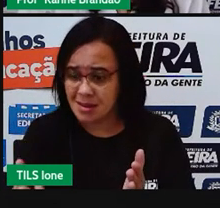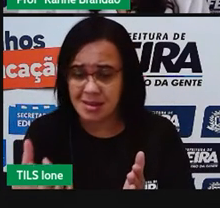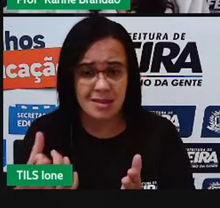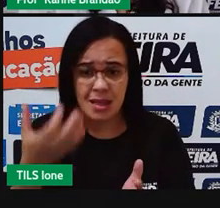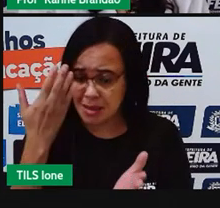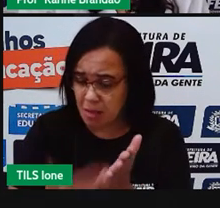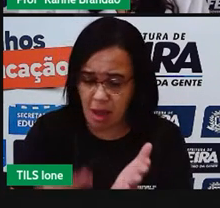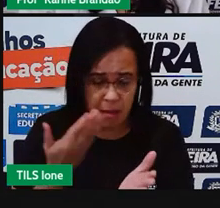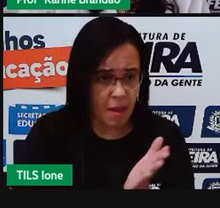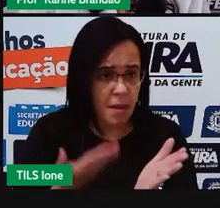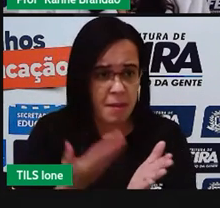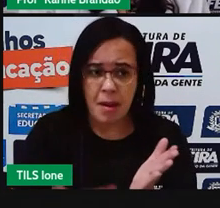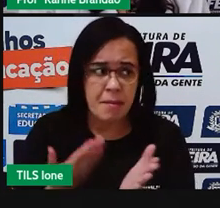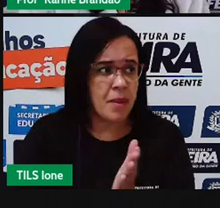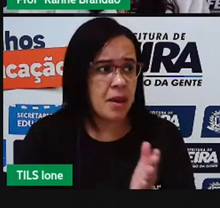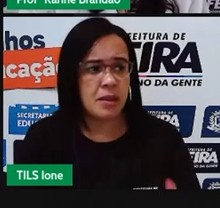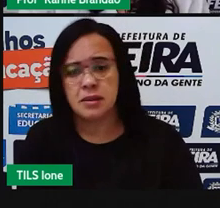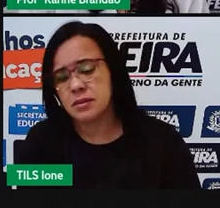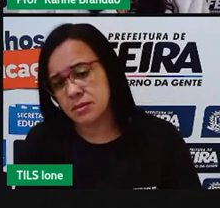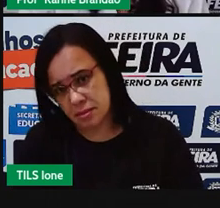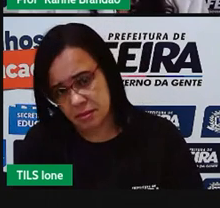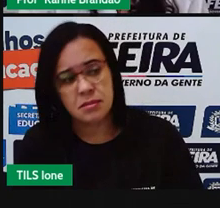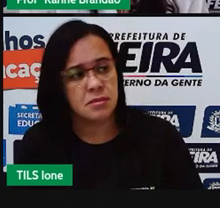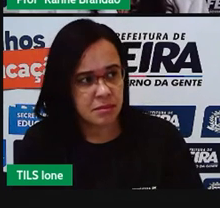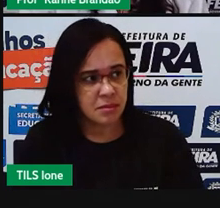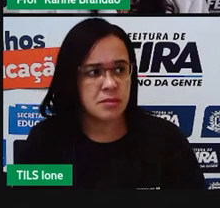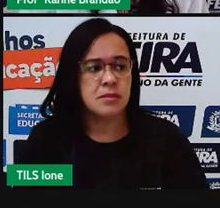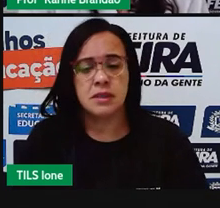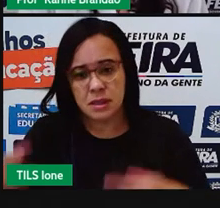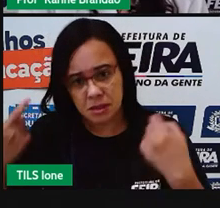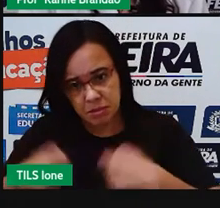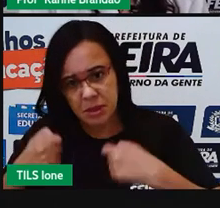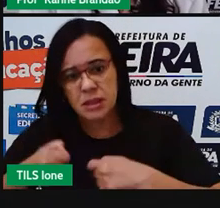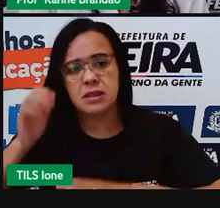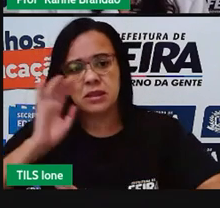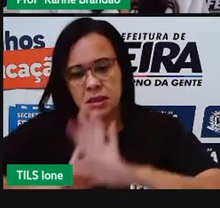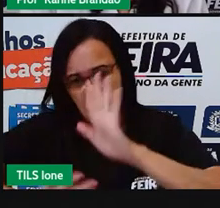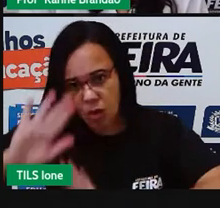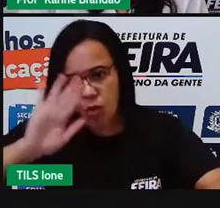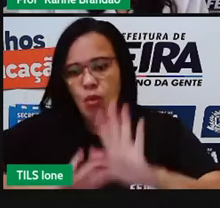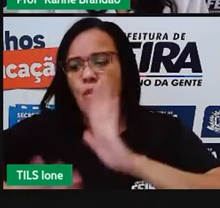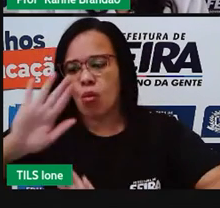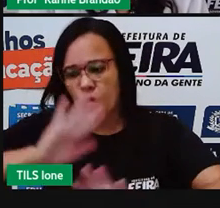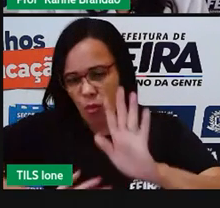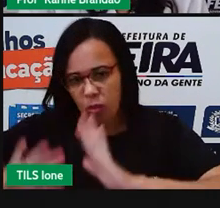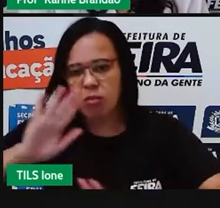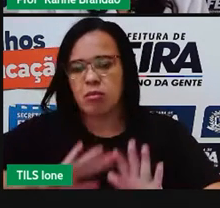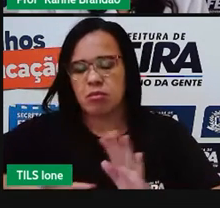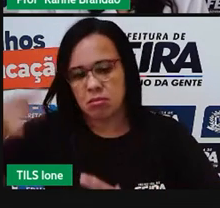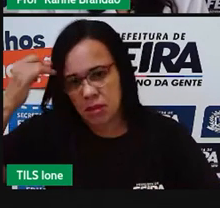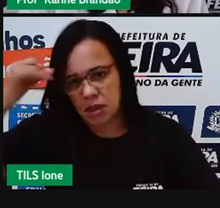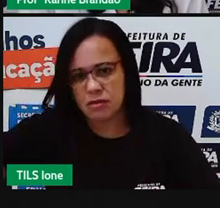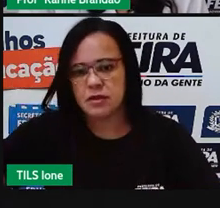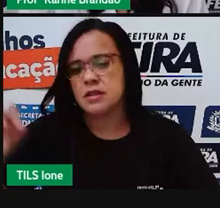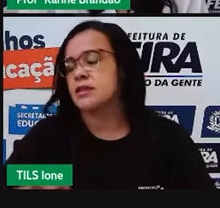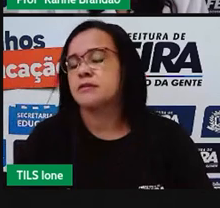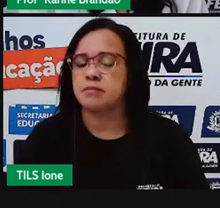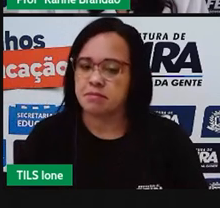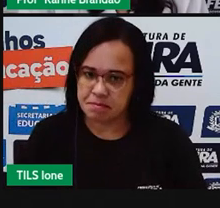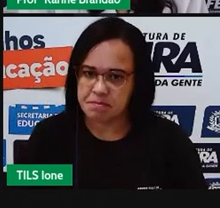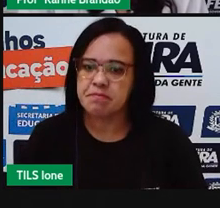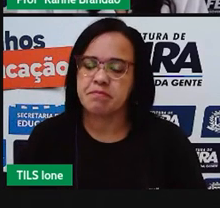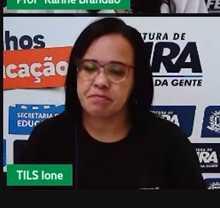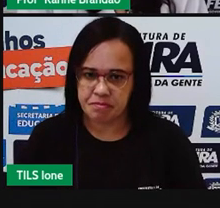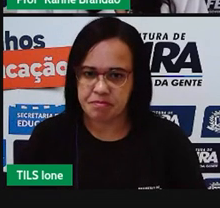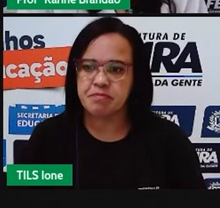mês isso significa o quê? 1.380 litros. É muita água que a gente pode evitar de consumir, né?